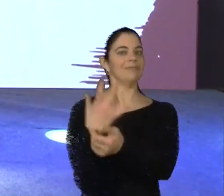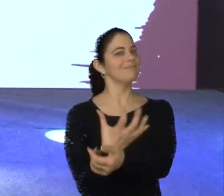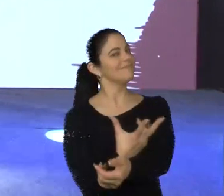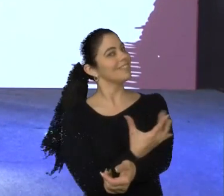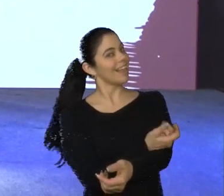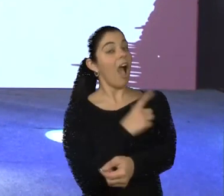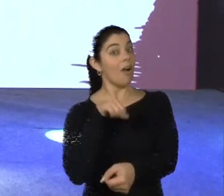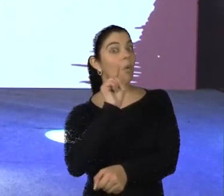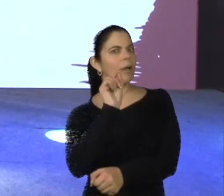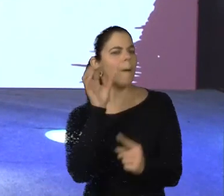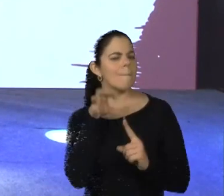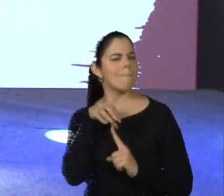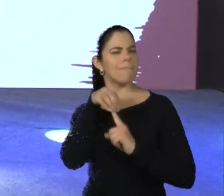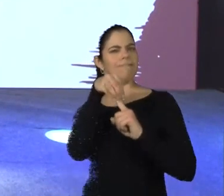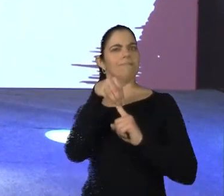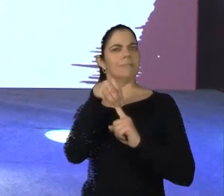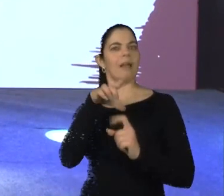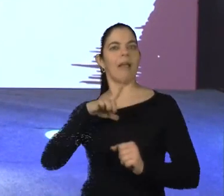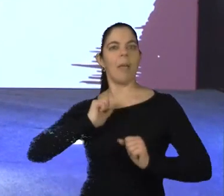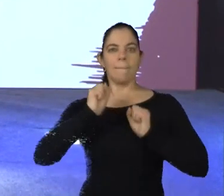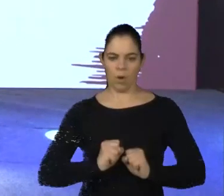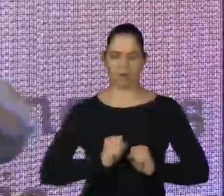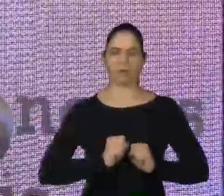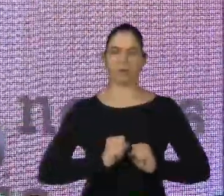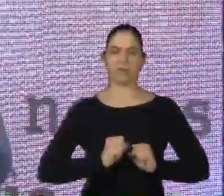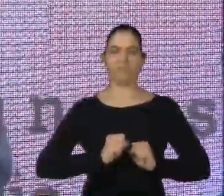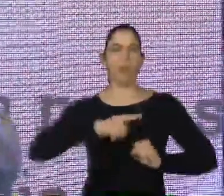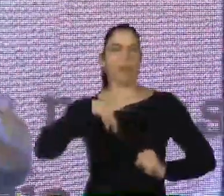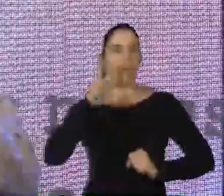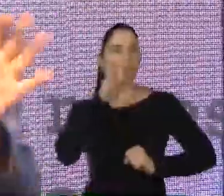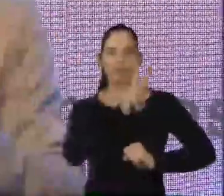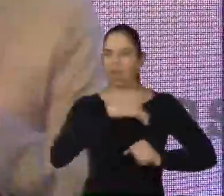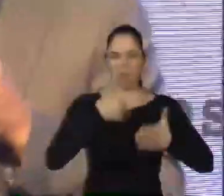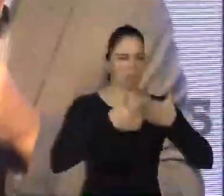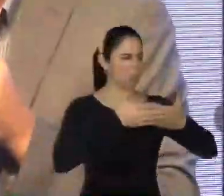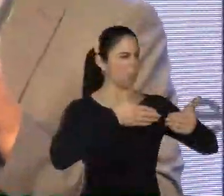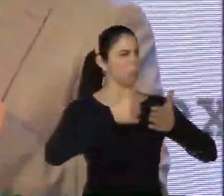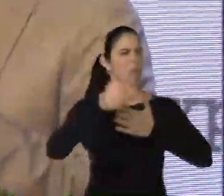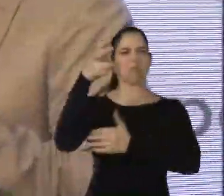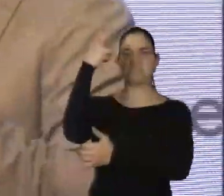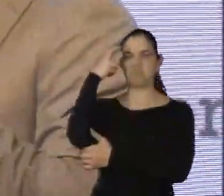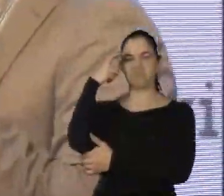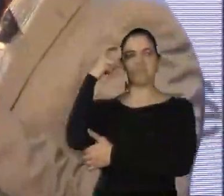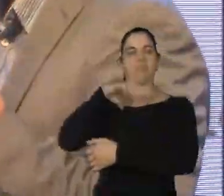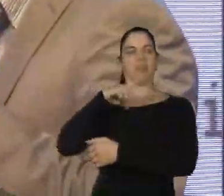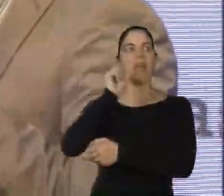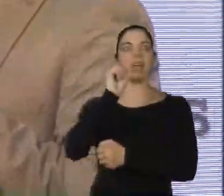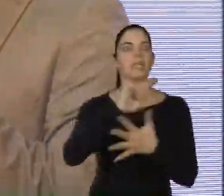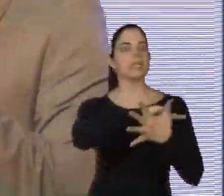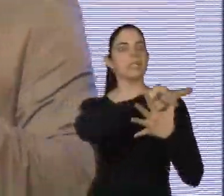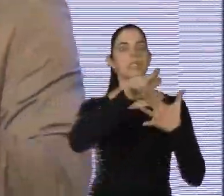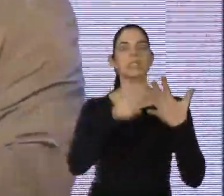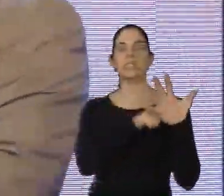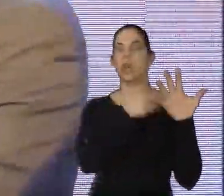como ponto principal, para que a gente possa potencializar qualquer deficiência ou qualquer dificuldade adicional, existem cinco pontos que